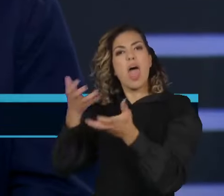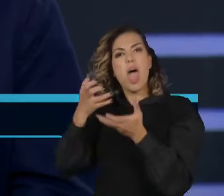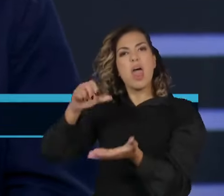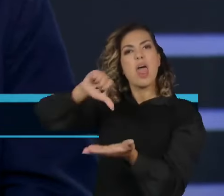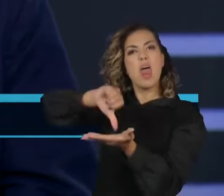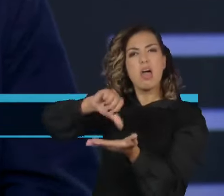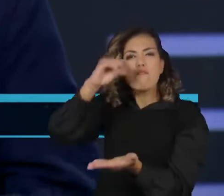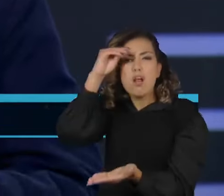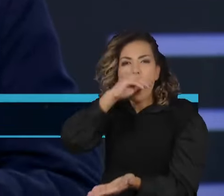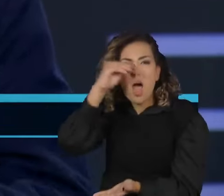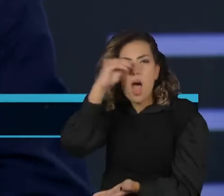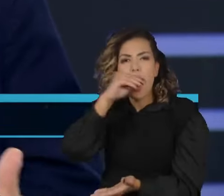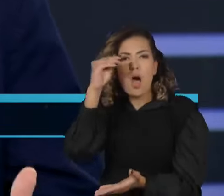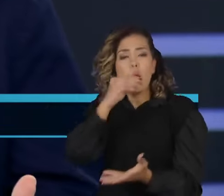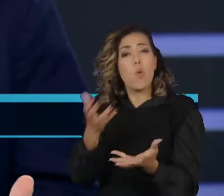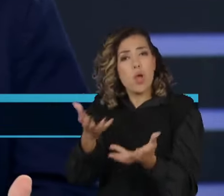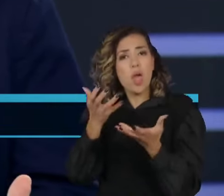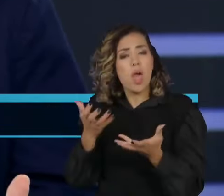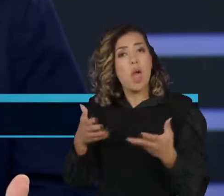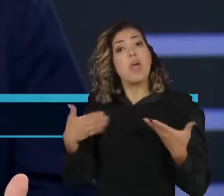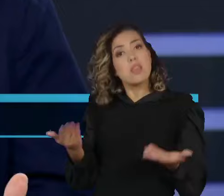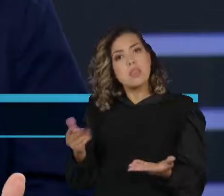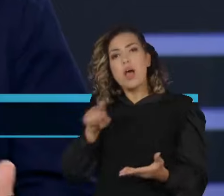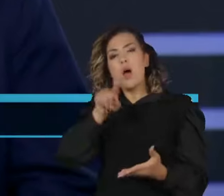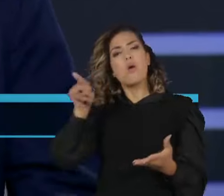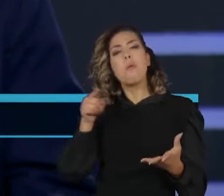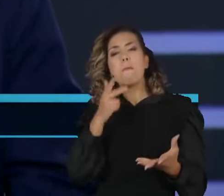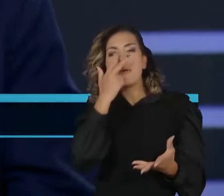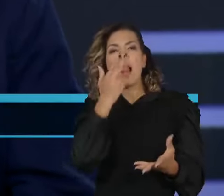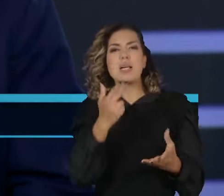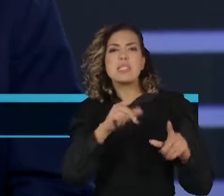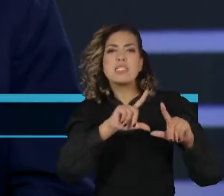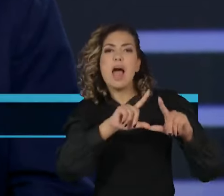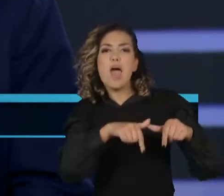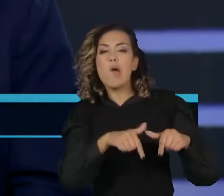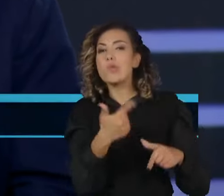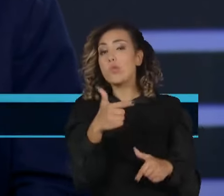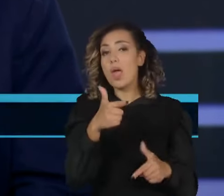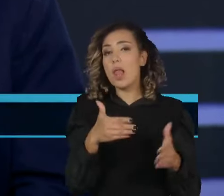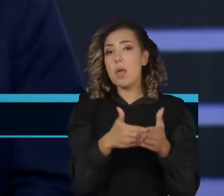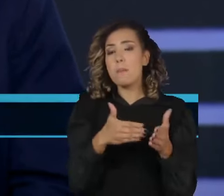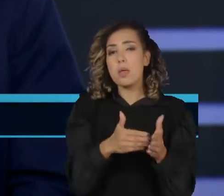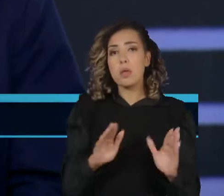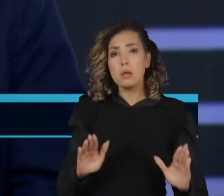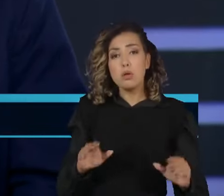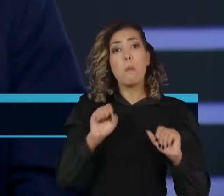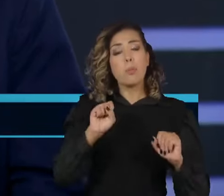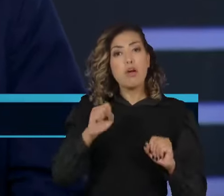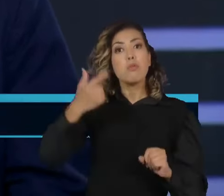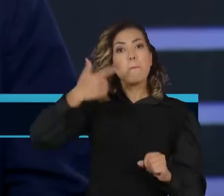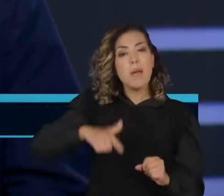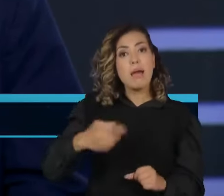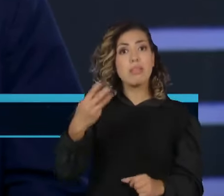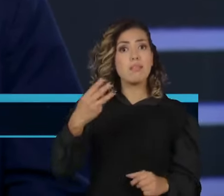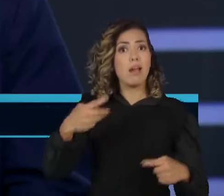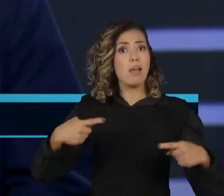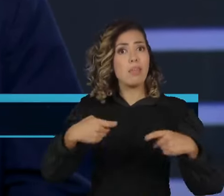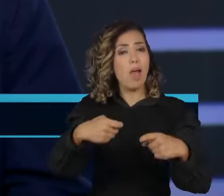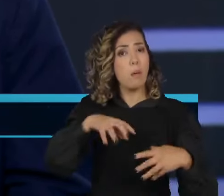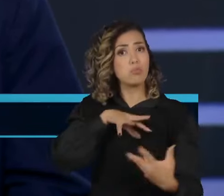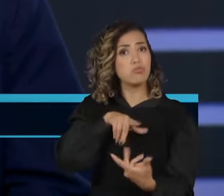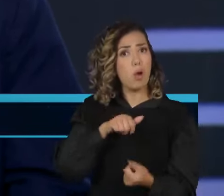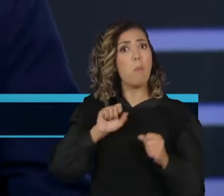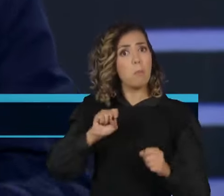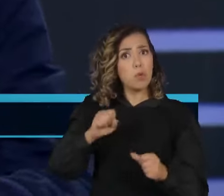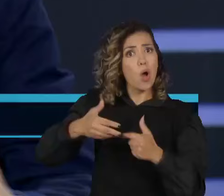interessa a eles que Israel não tenha nenhum limite, inclusive com o risco de começar uma terceira guerra mundial, porque pode começar ali,